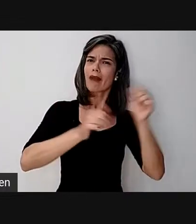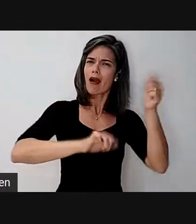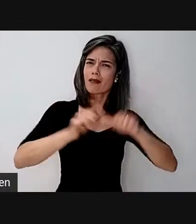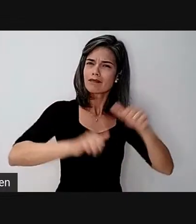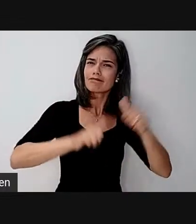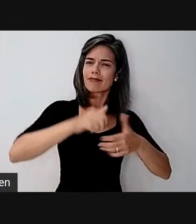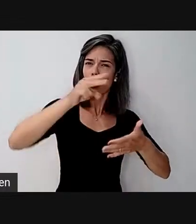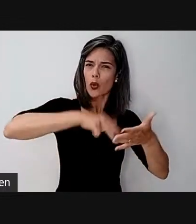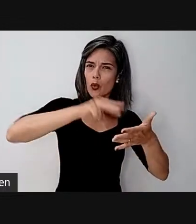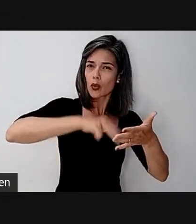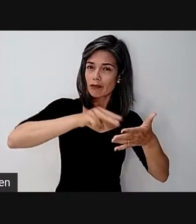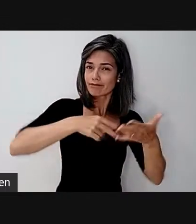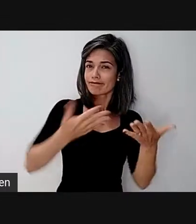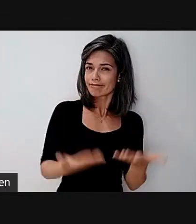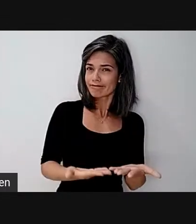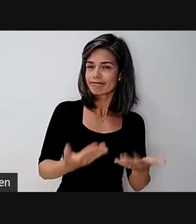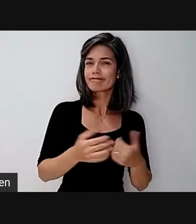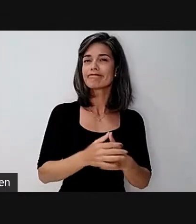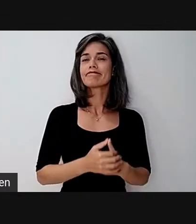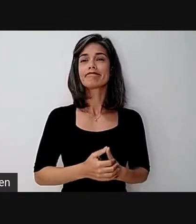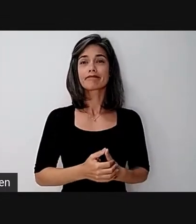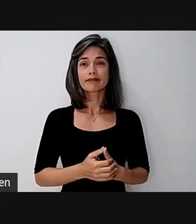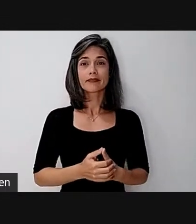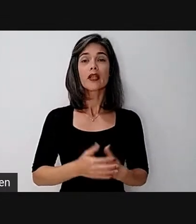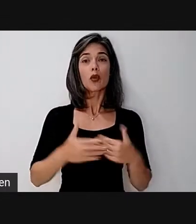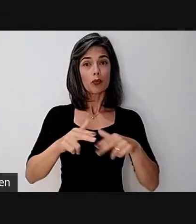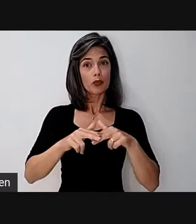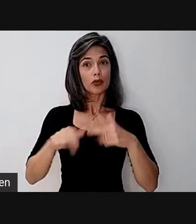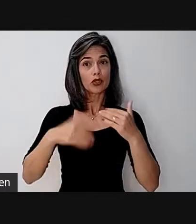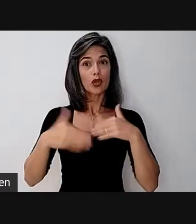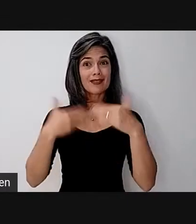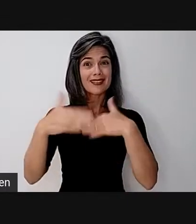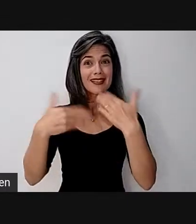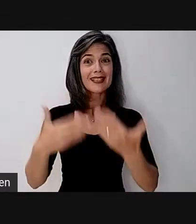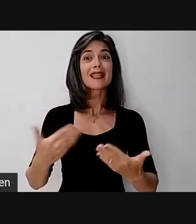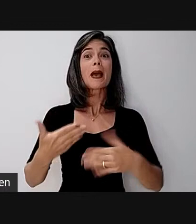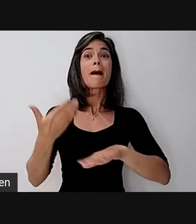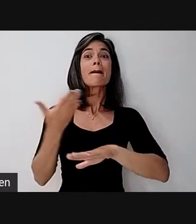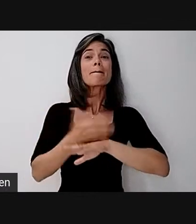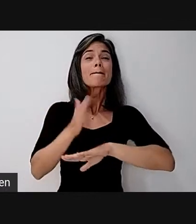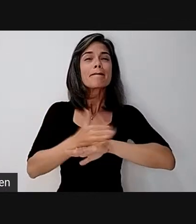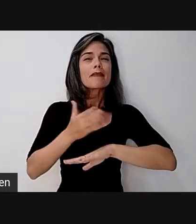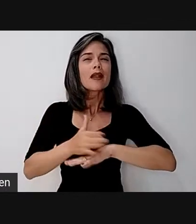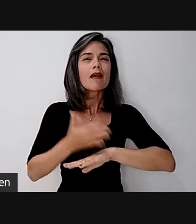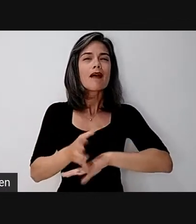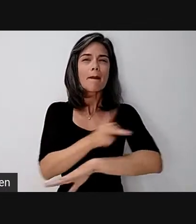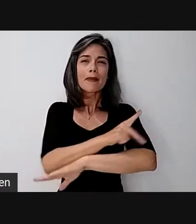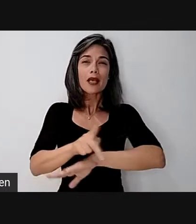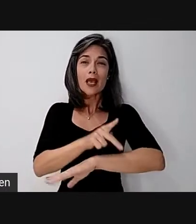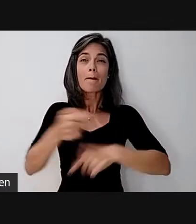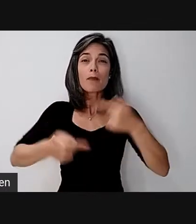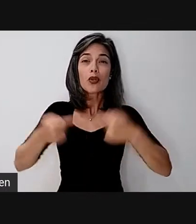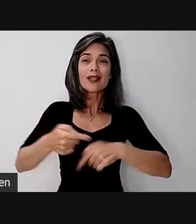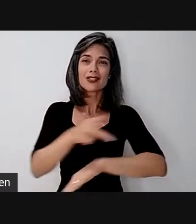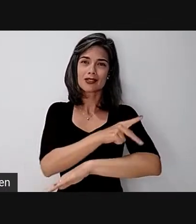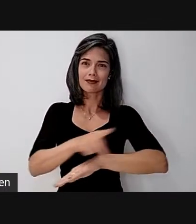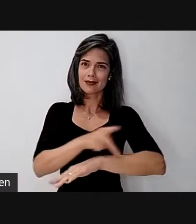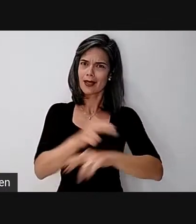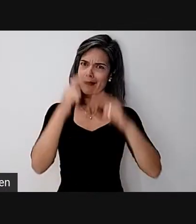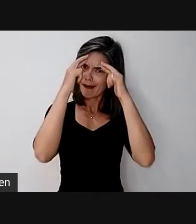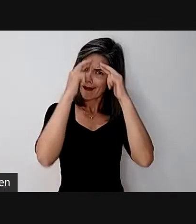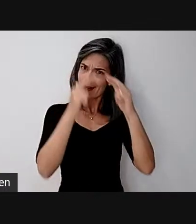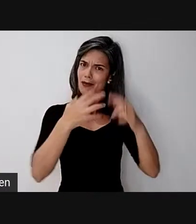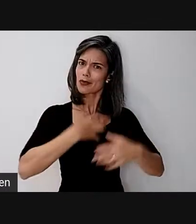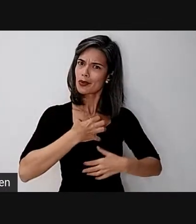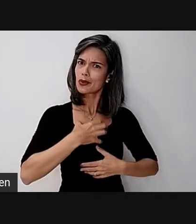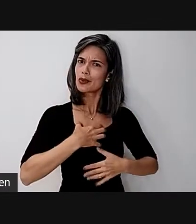E aí, com isso, nós visamos ao desenvolvimento de práticas pedagógicas, político-pedagógicas, que respeitem as suas condições,